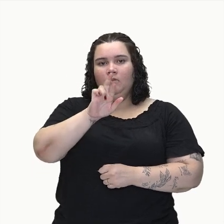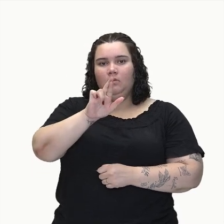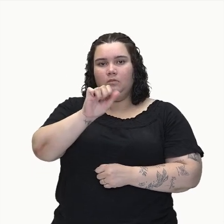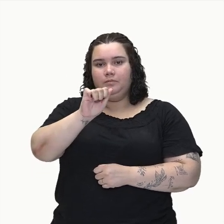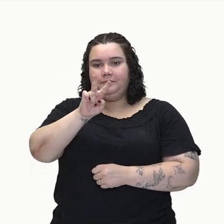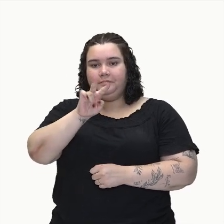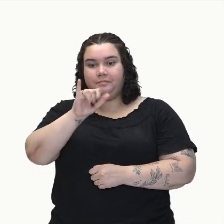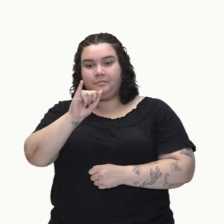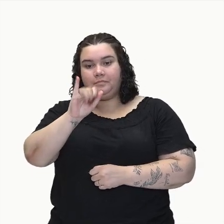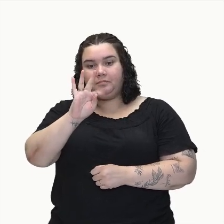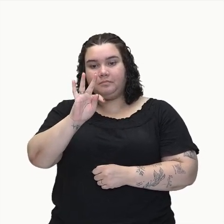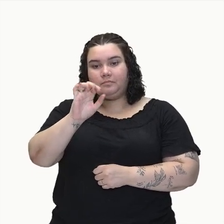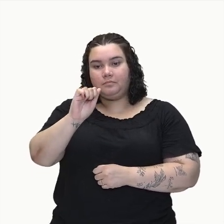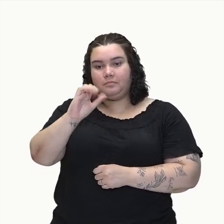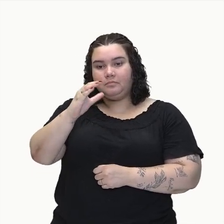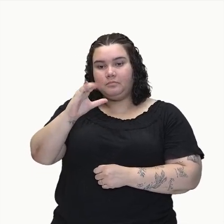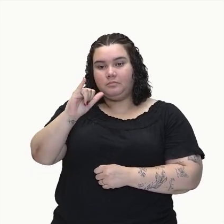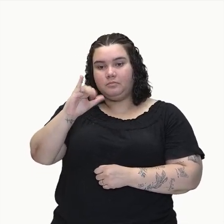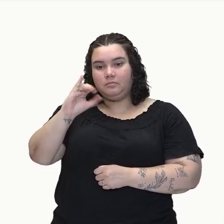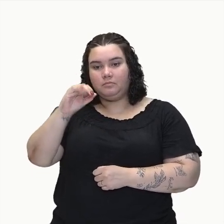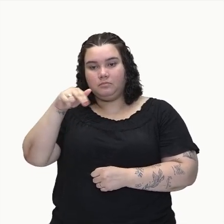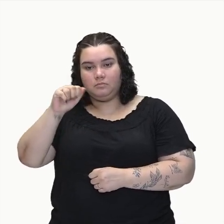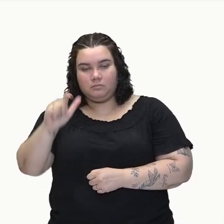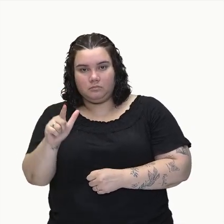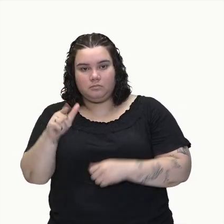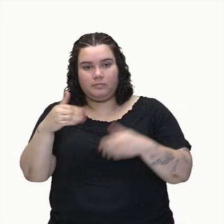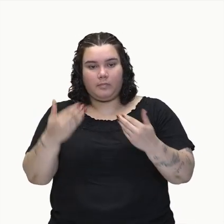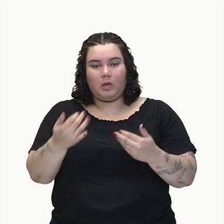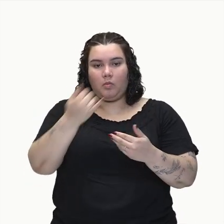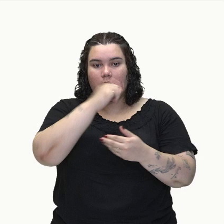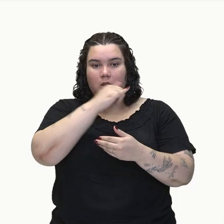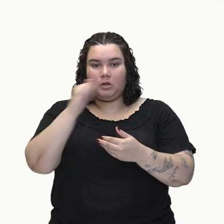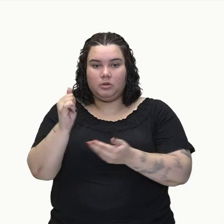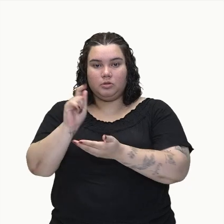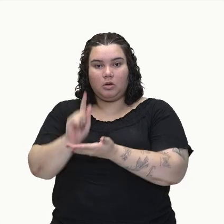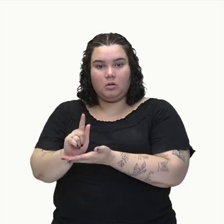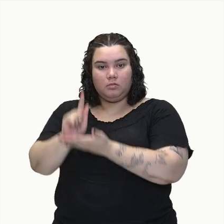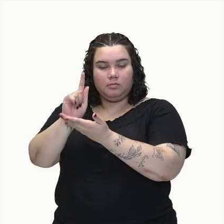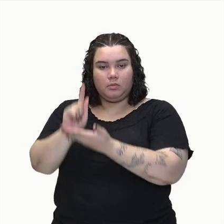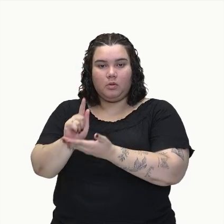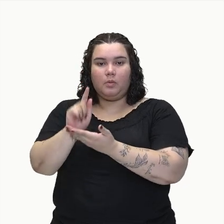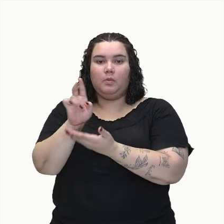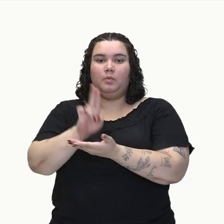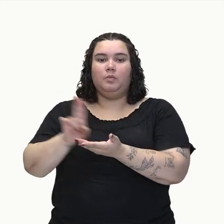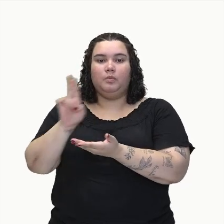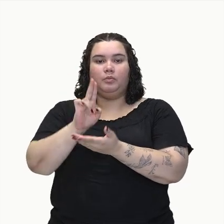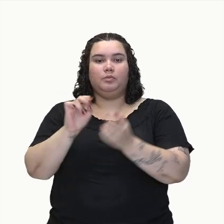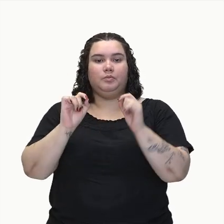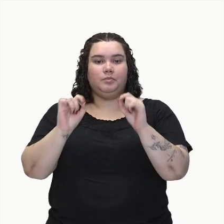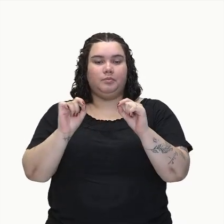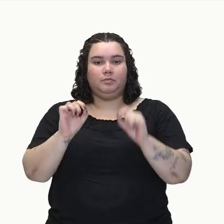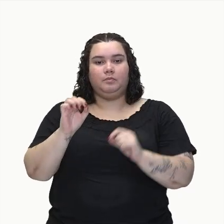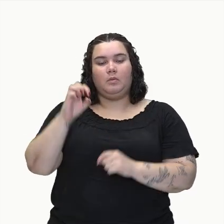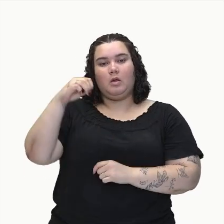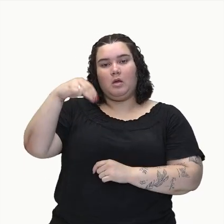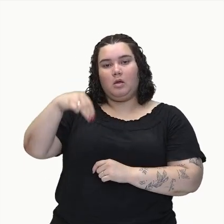MGH, né pessoal? Então, vai ficar energia potencial gravitacional é igual a